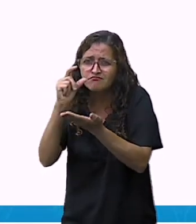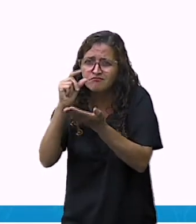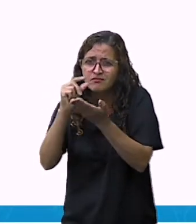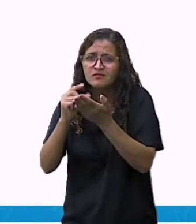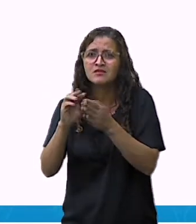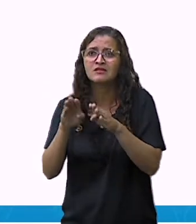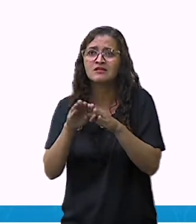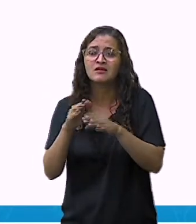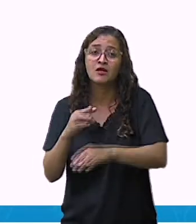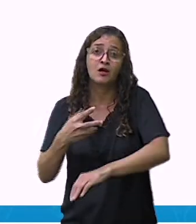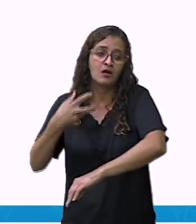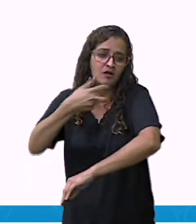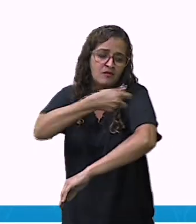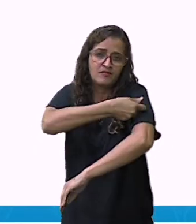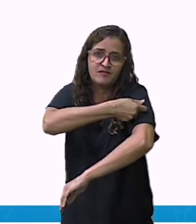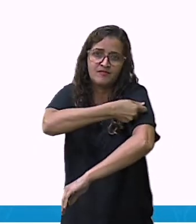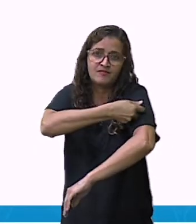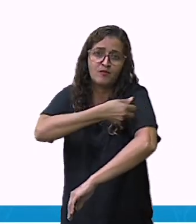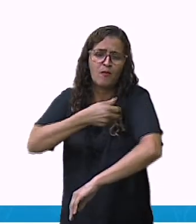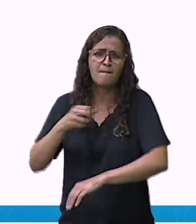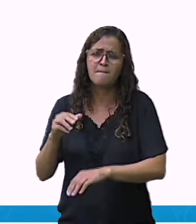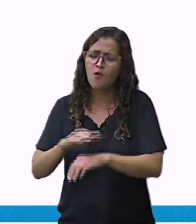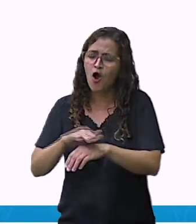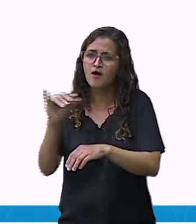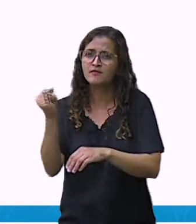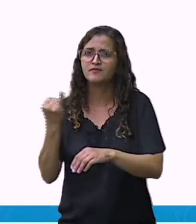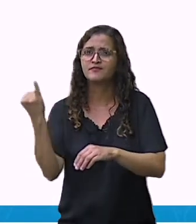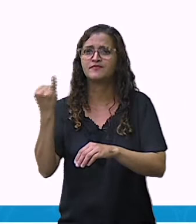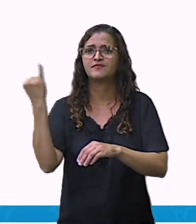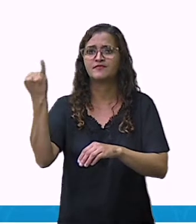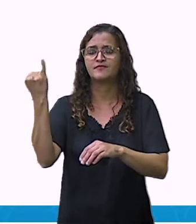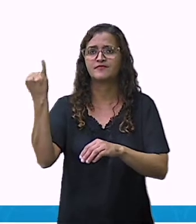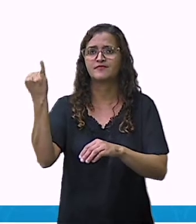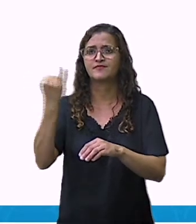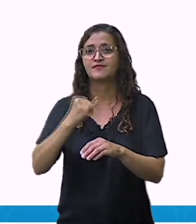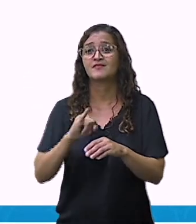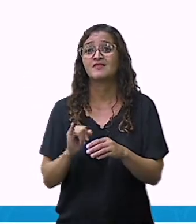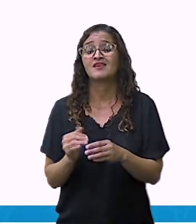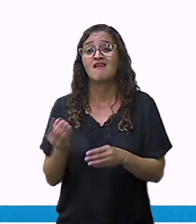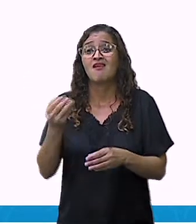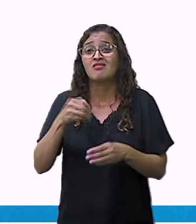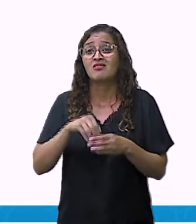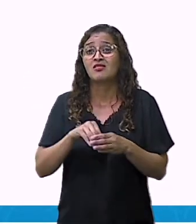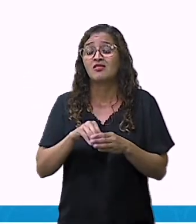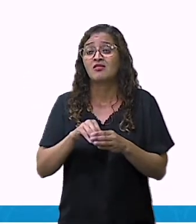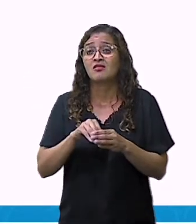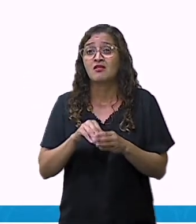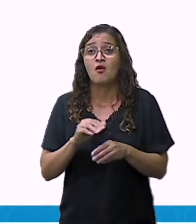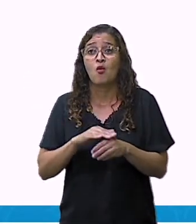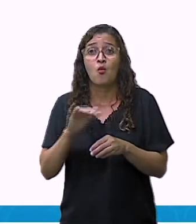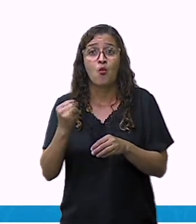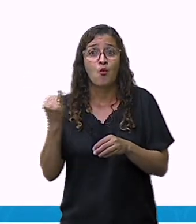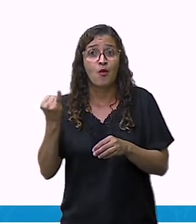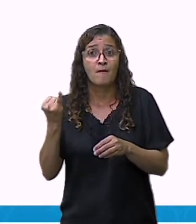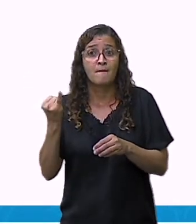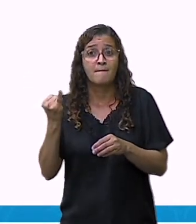falo também da utilidade da vacina. A vacina, ela é para quê? Para